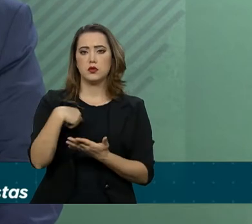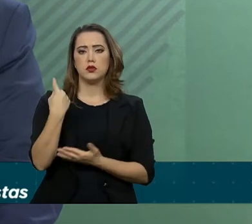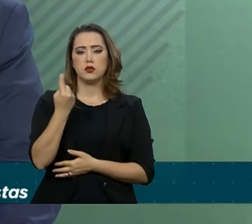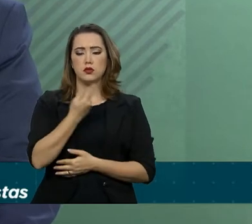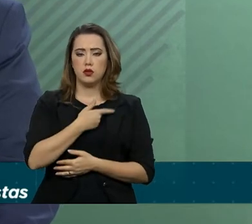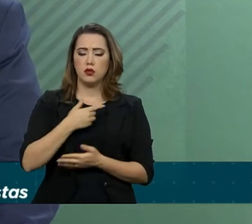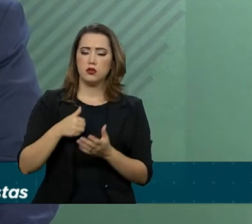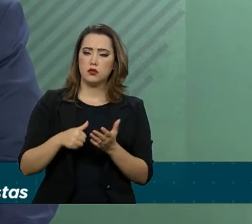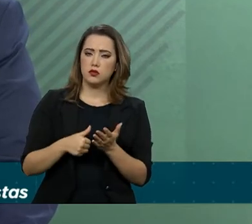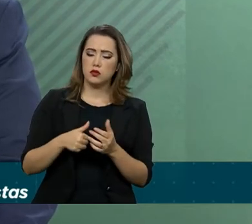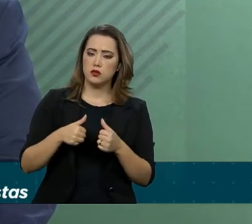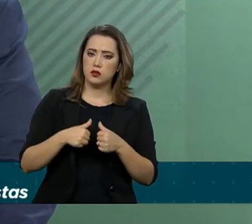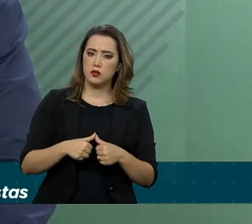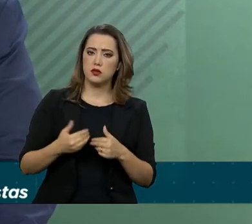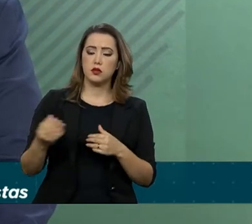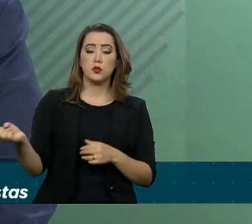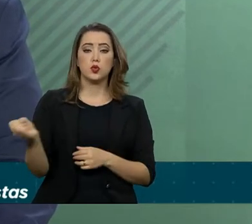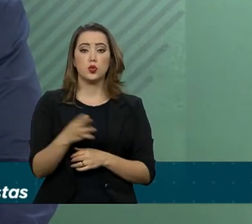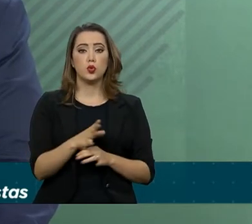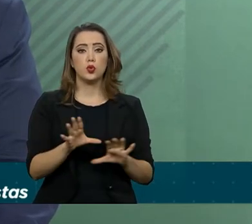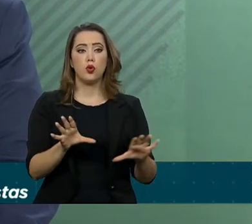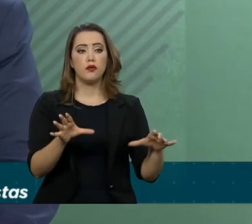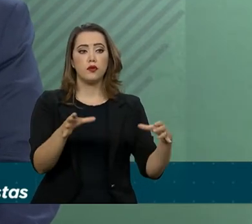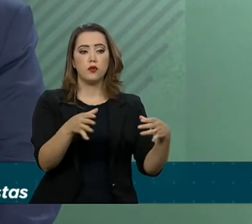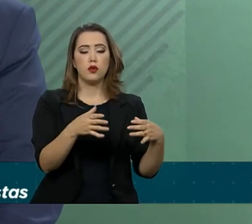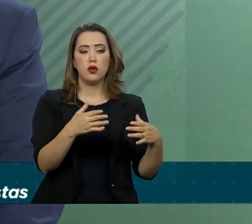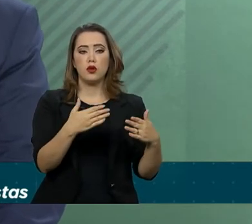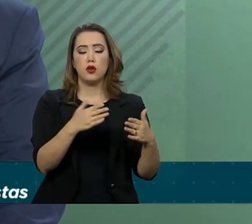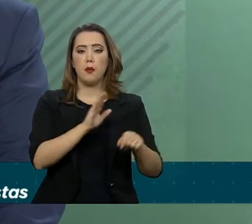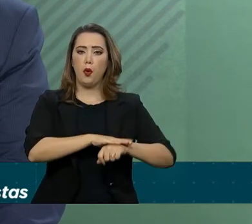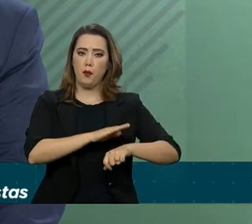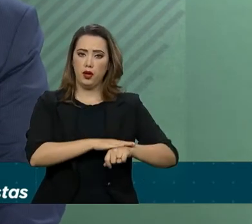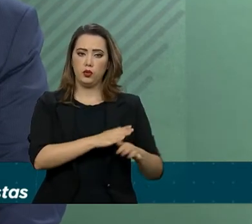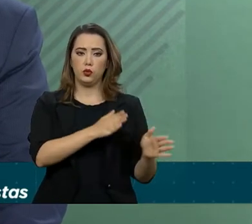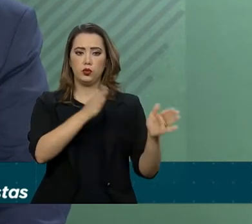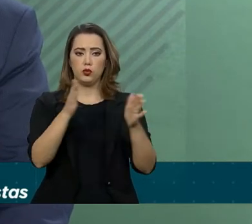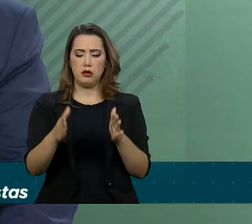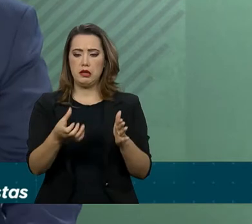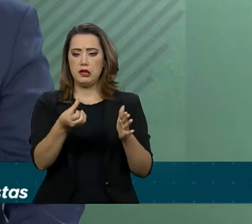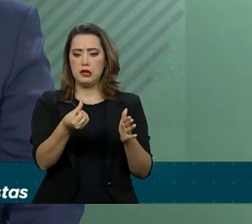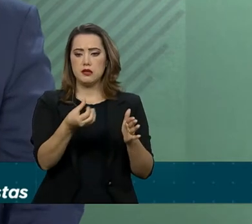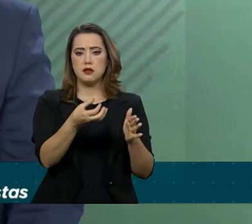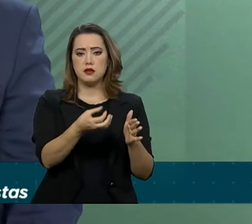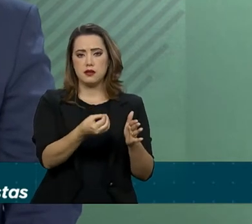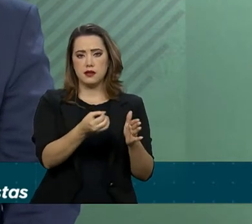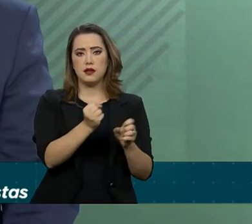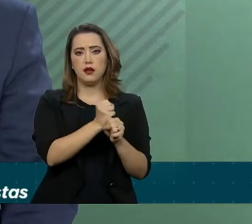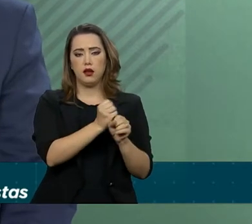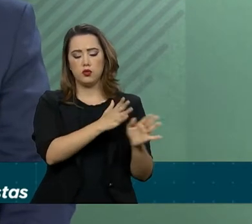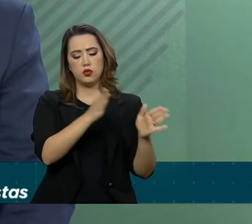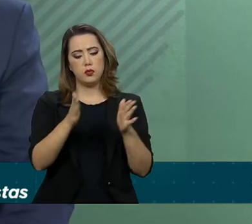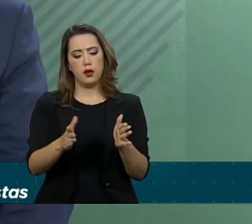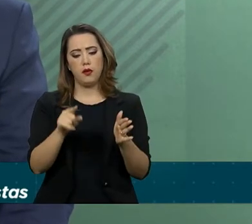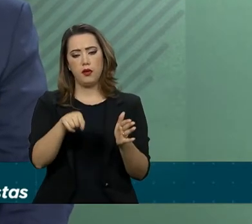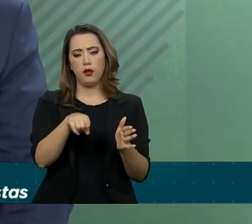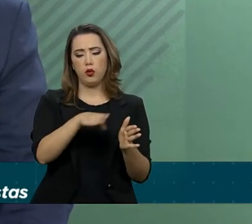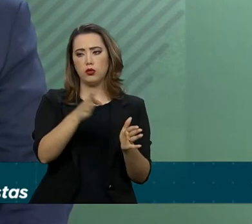iniciando um novo relacionamento, segundo eles, com mais profundidade entre os nossos países.